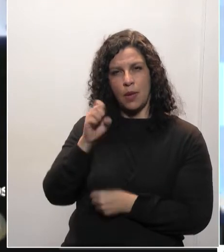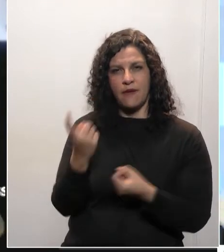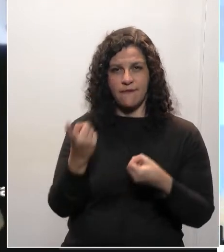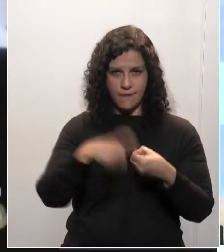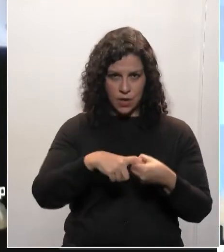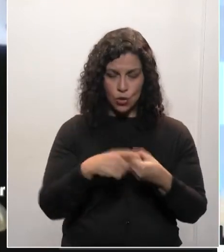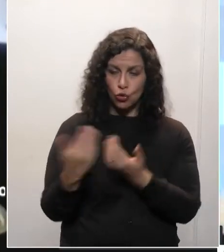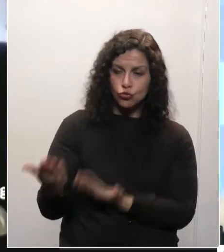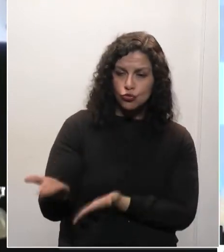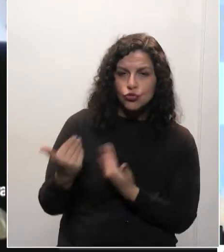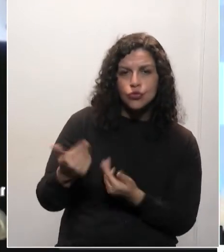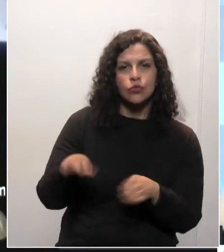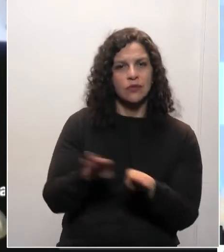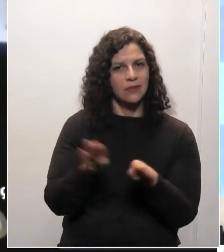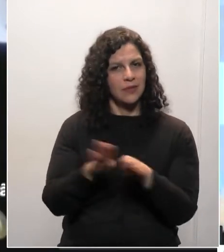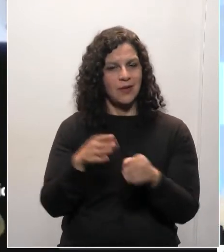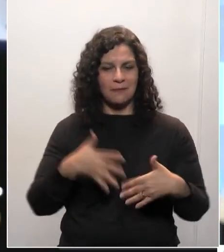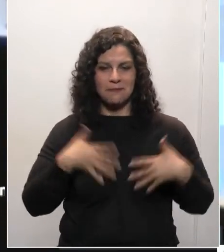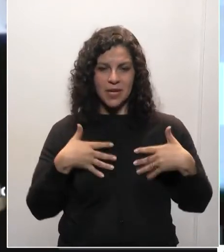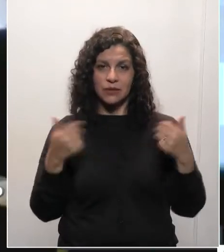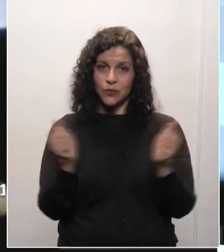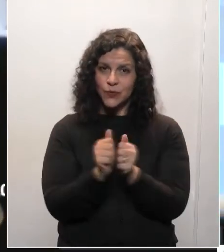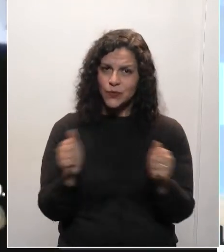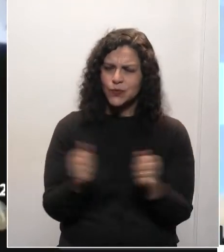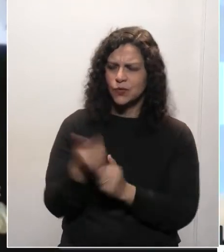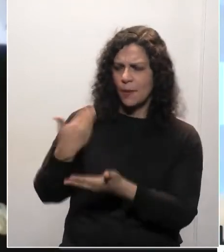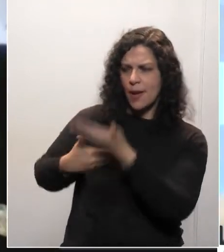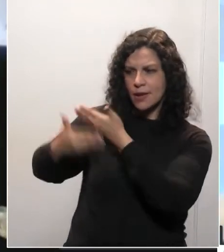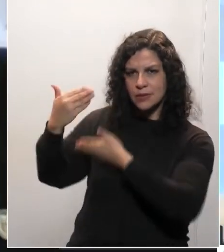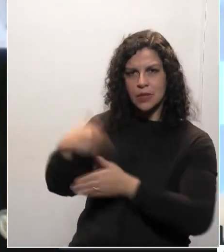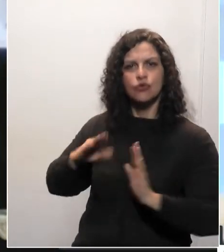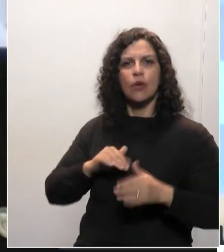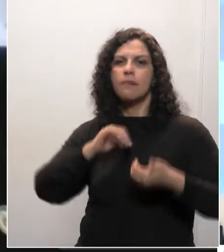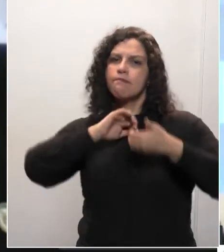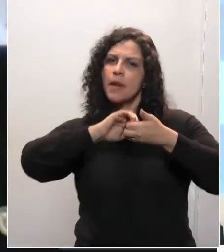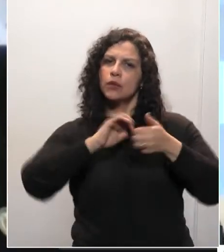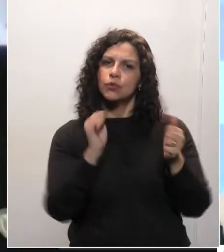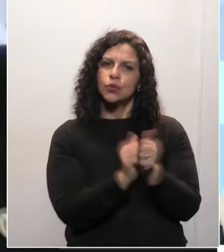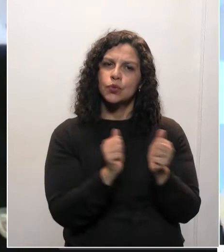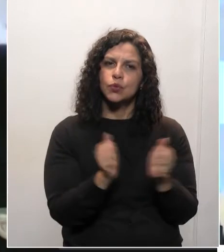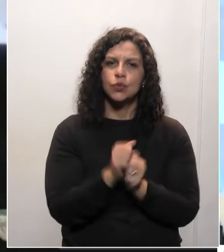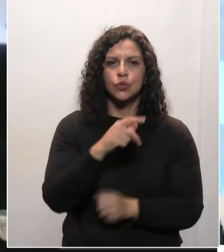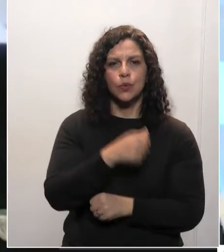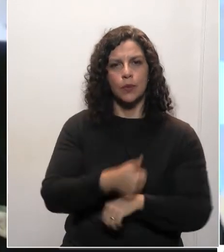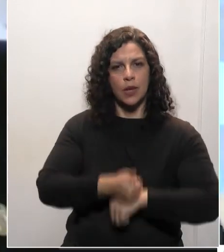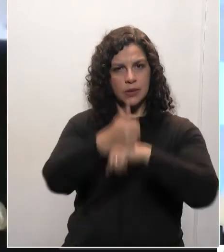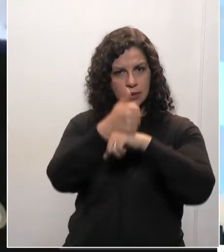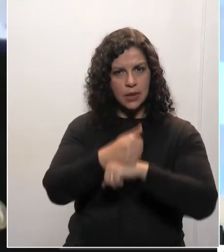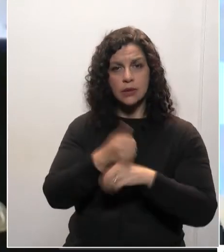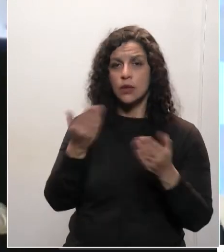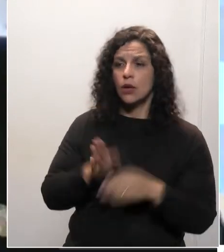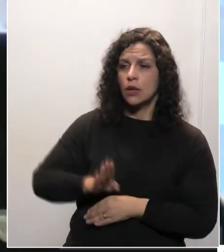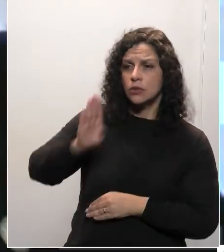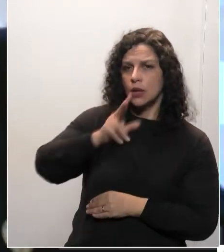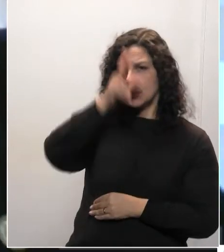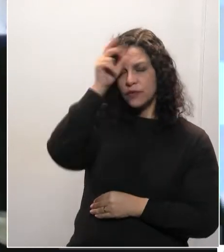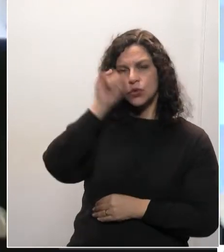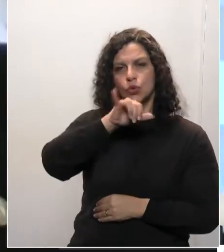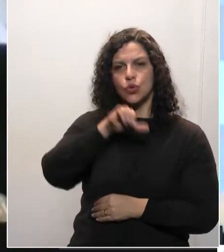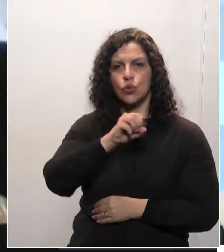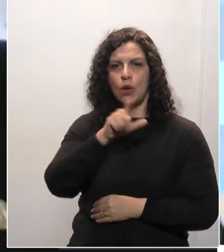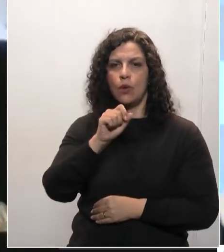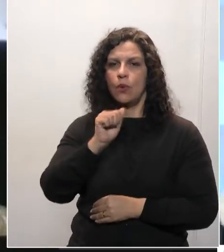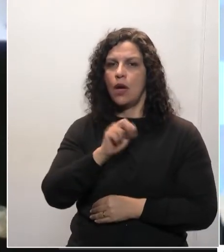desde a juventude, ao qual tive a satisfação, desde aquela época, ser parceiro do nosso presidente e pré-candidato a prefeito, João